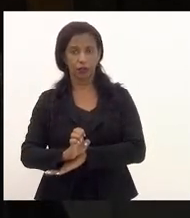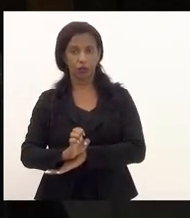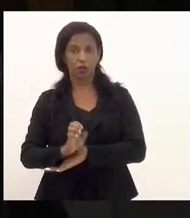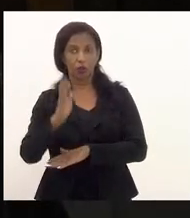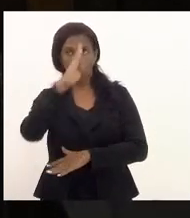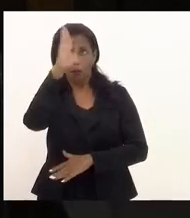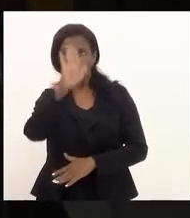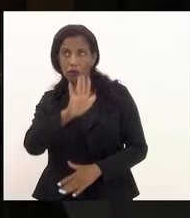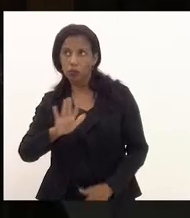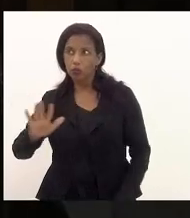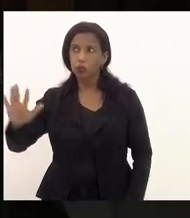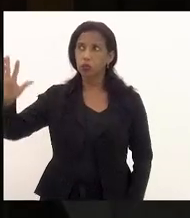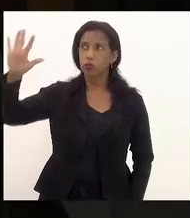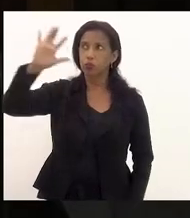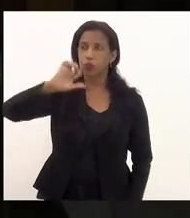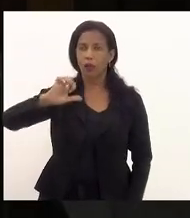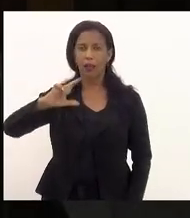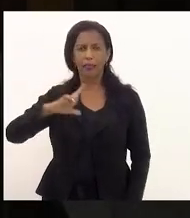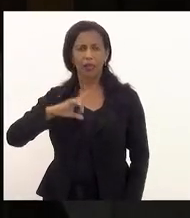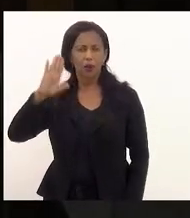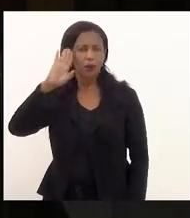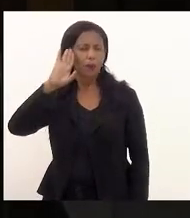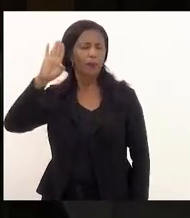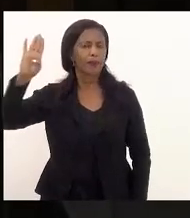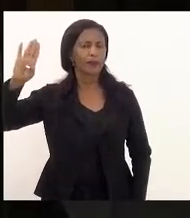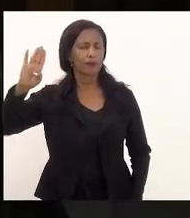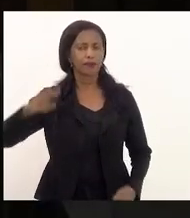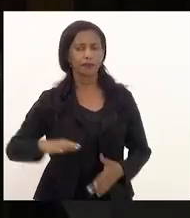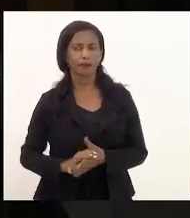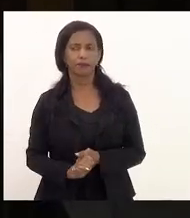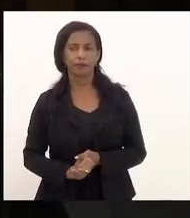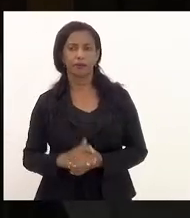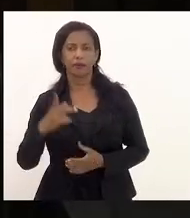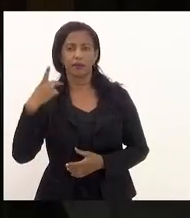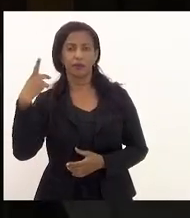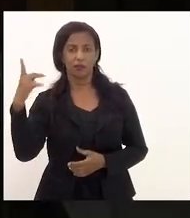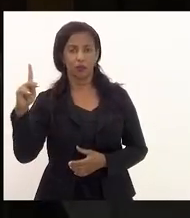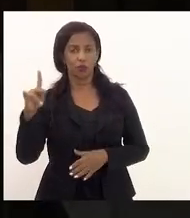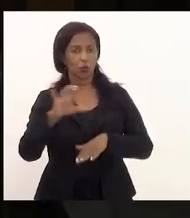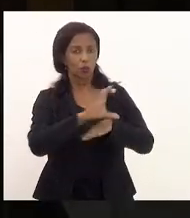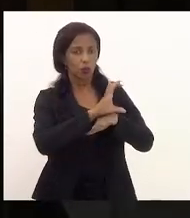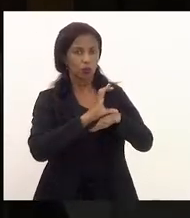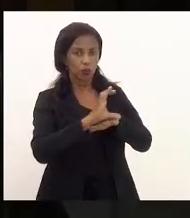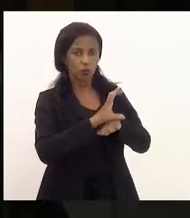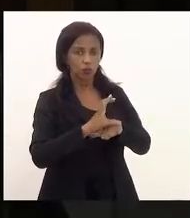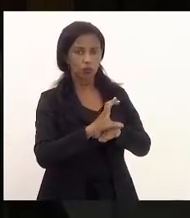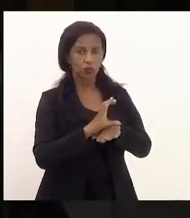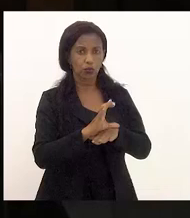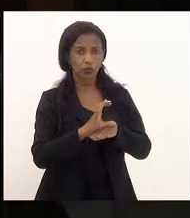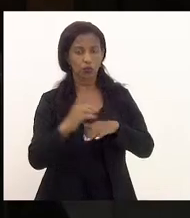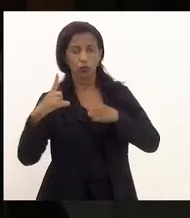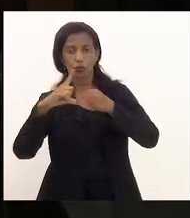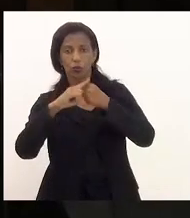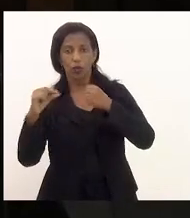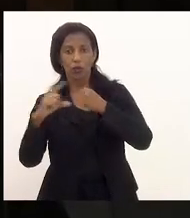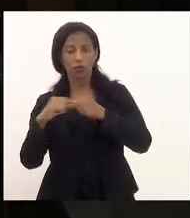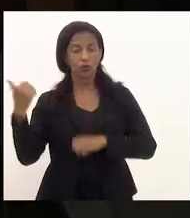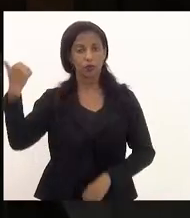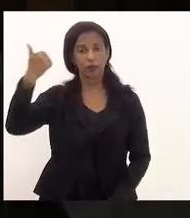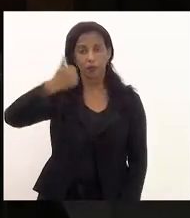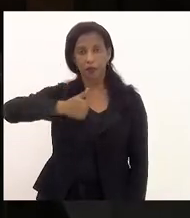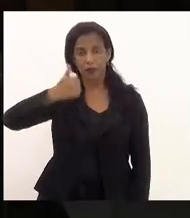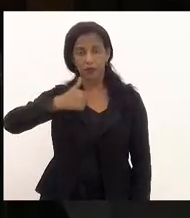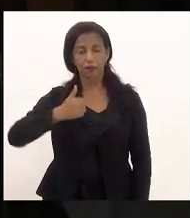tem como escopo principal da sua Constituição no artigo primeiro